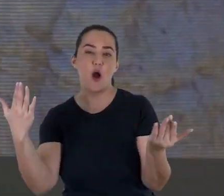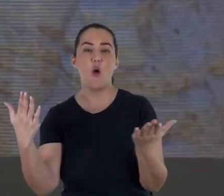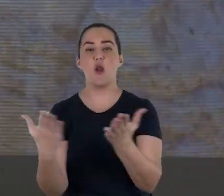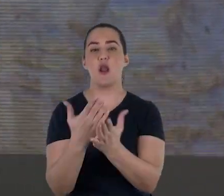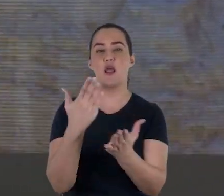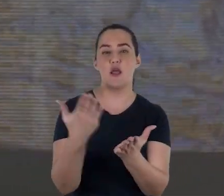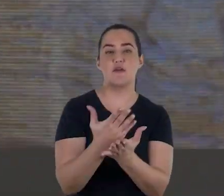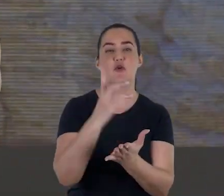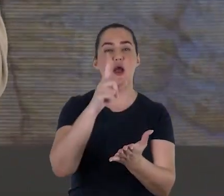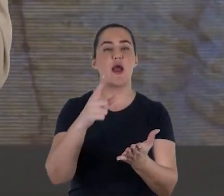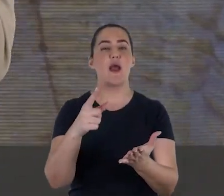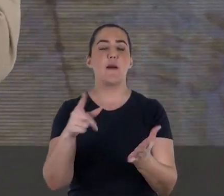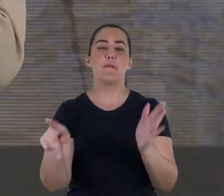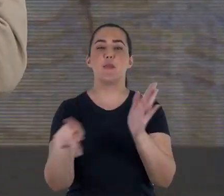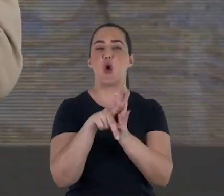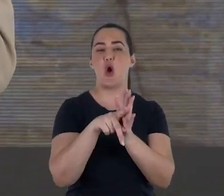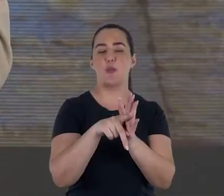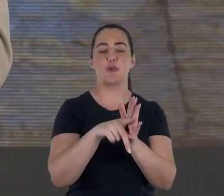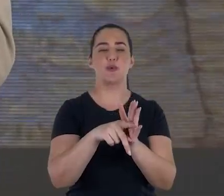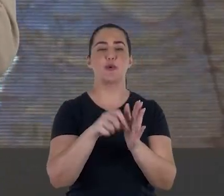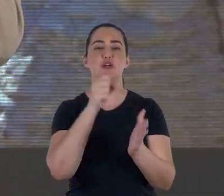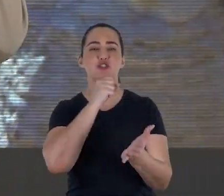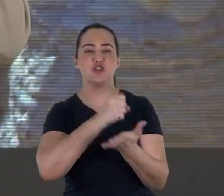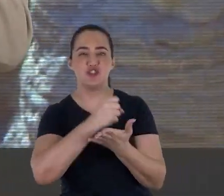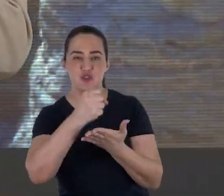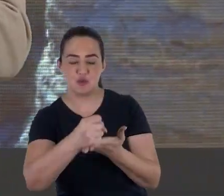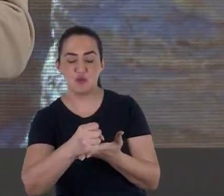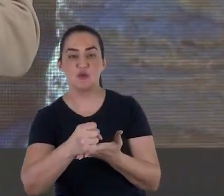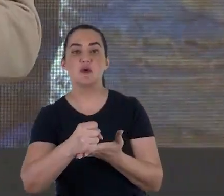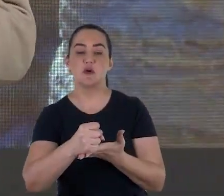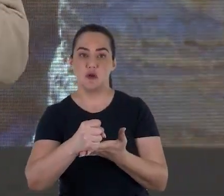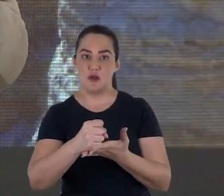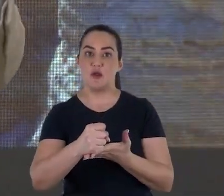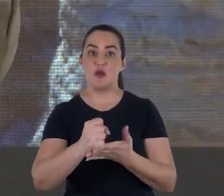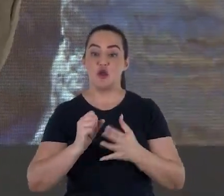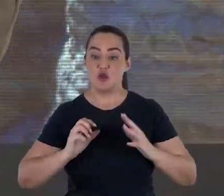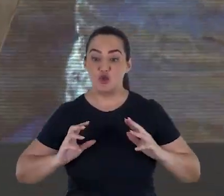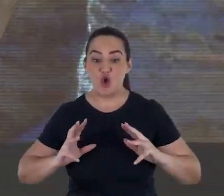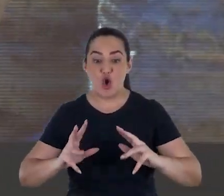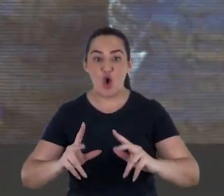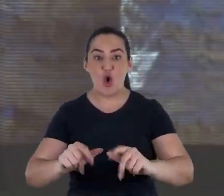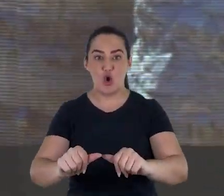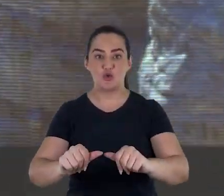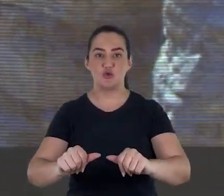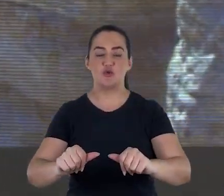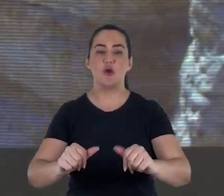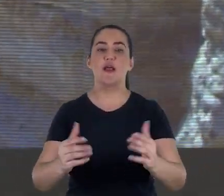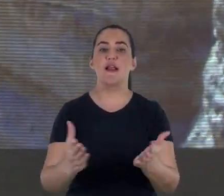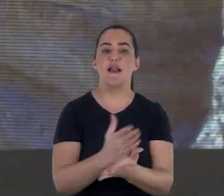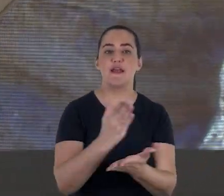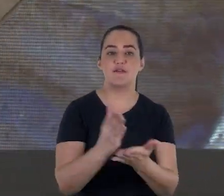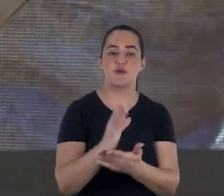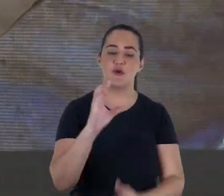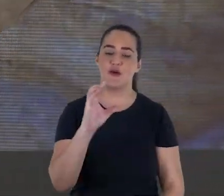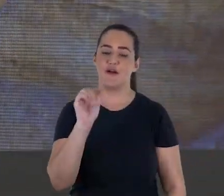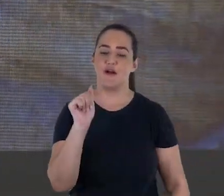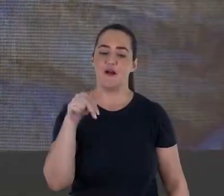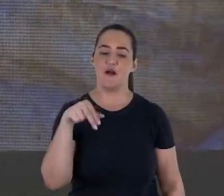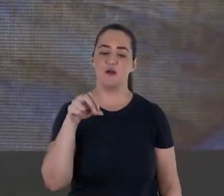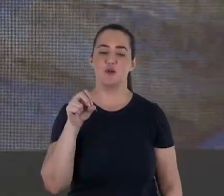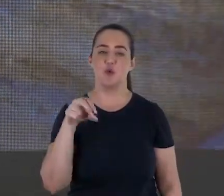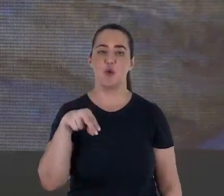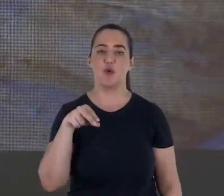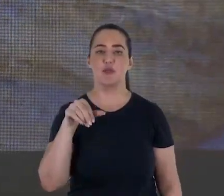exatamente considerados ou não escritura sagrada, é significativo que praticamente todos os chamados livros canônicos